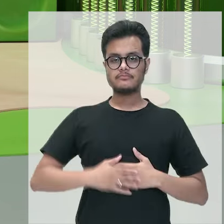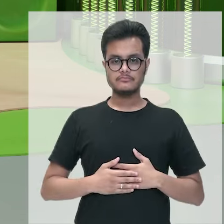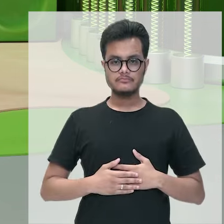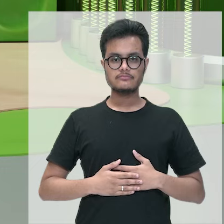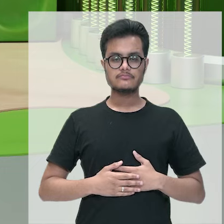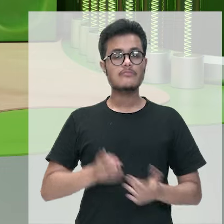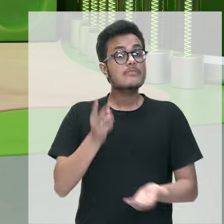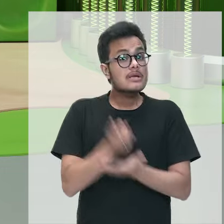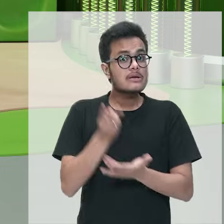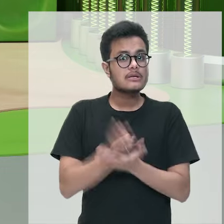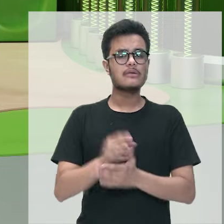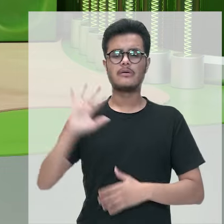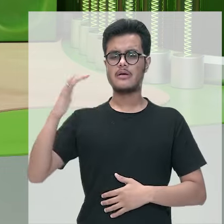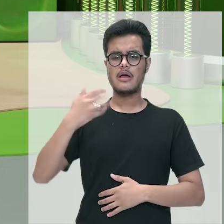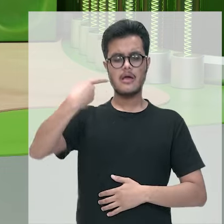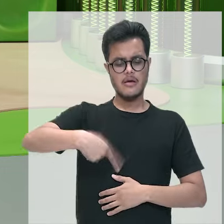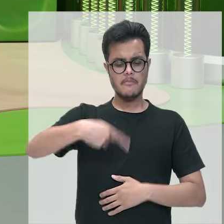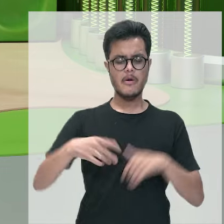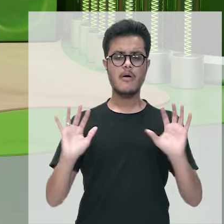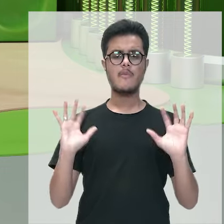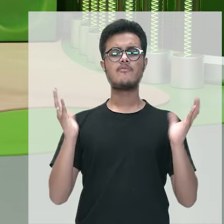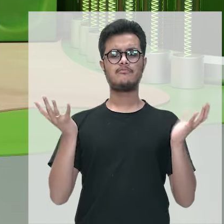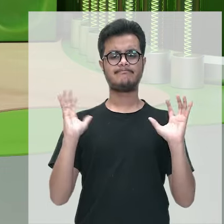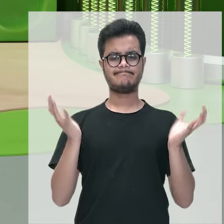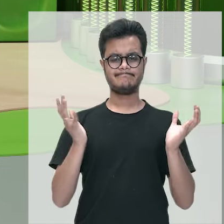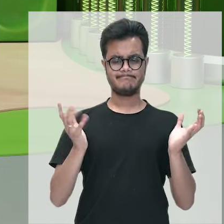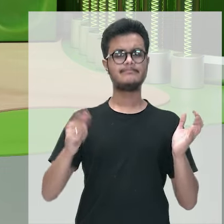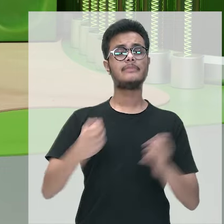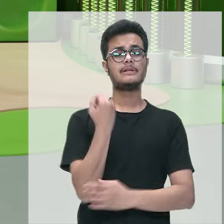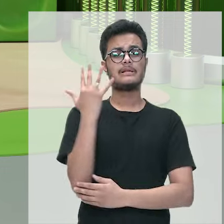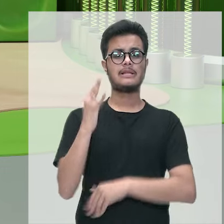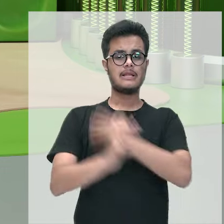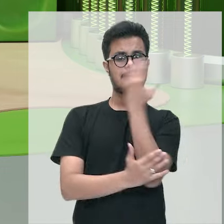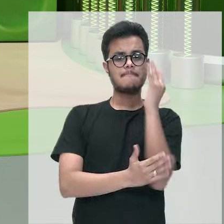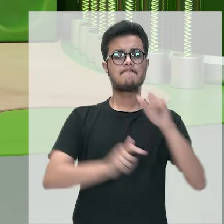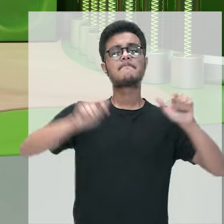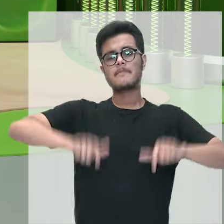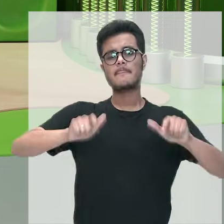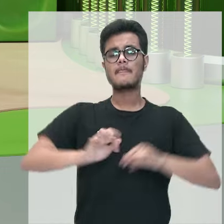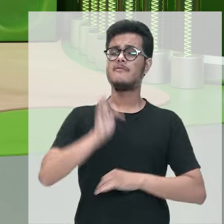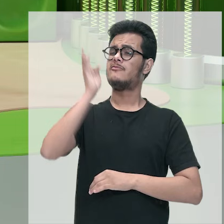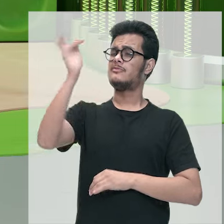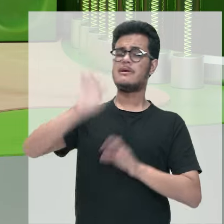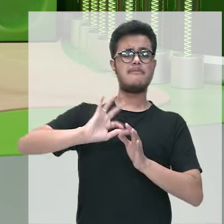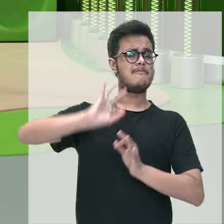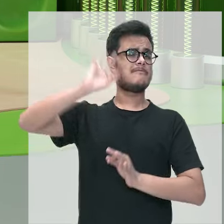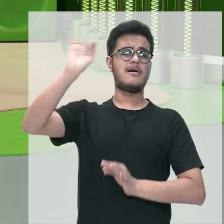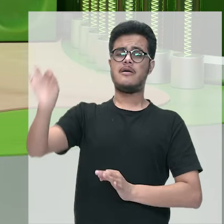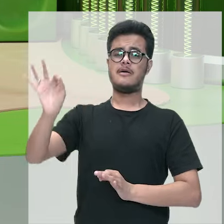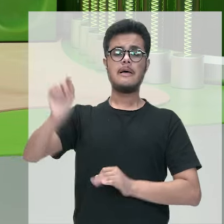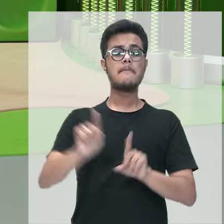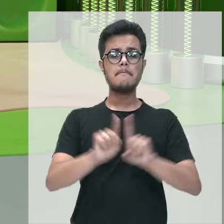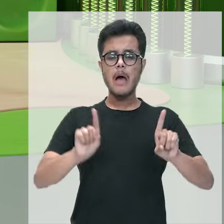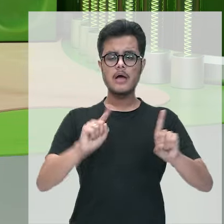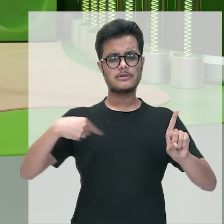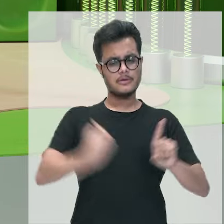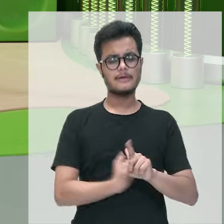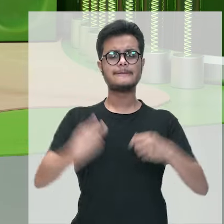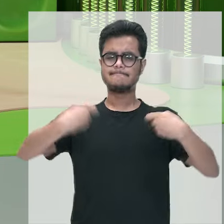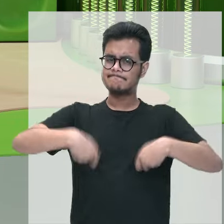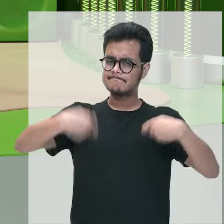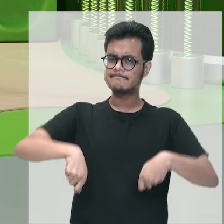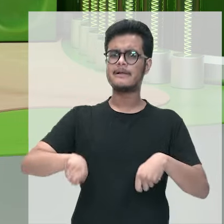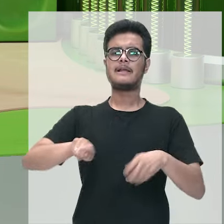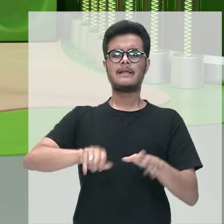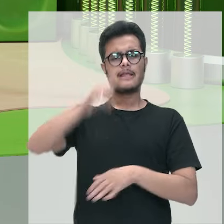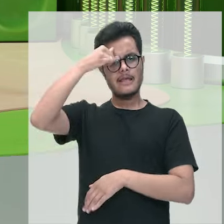sempre vai ocorrer aqui nessa região, né, com uma certa frequência ao longo do tempo. Mas a gente não quer dizer que a gente não